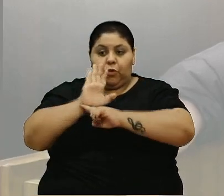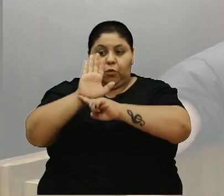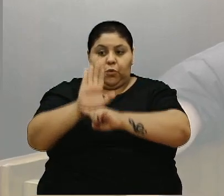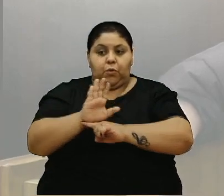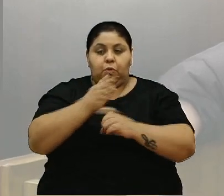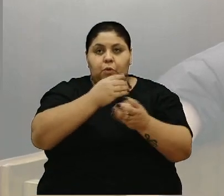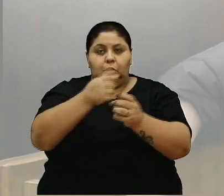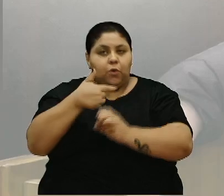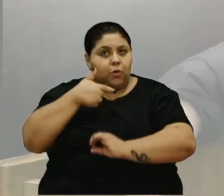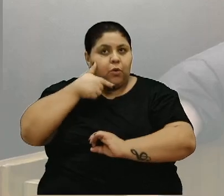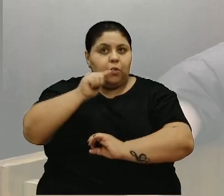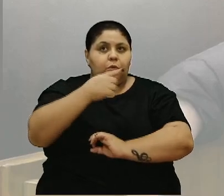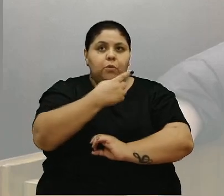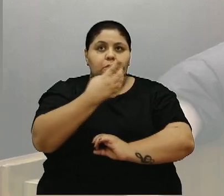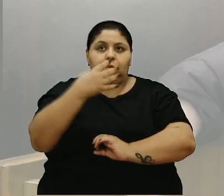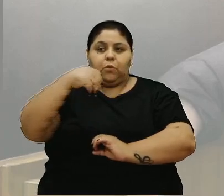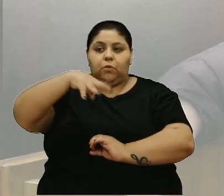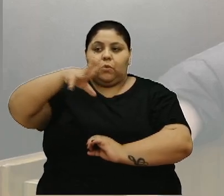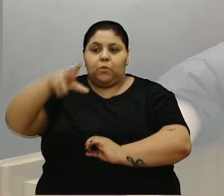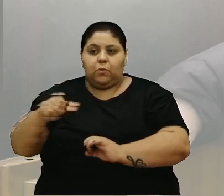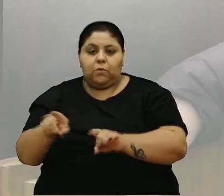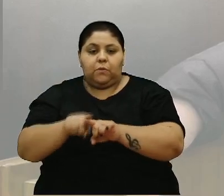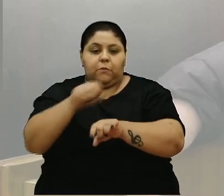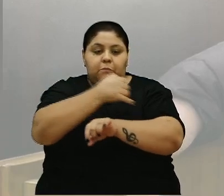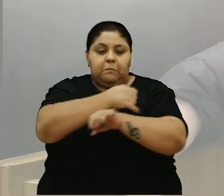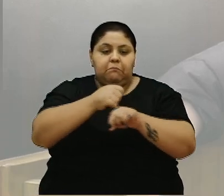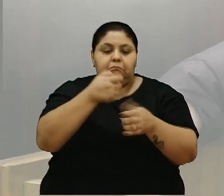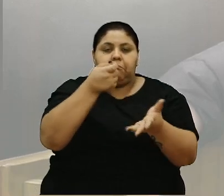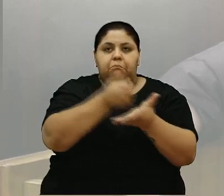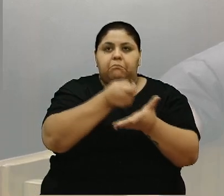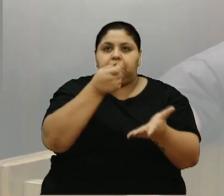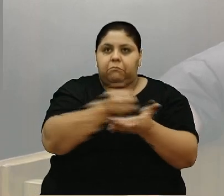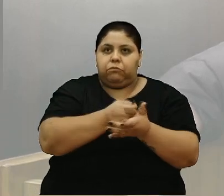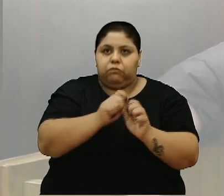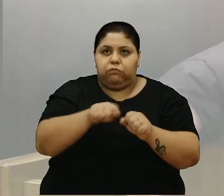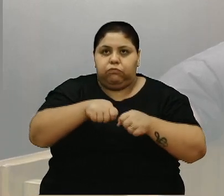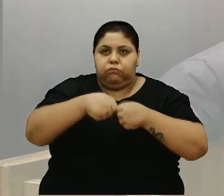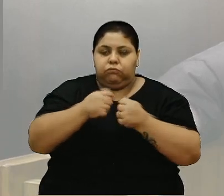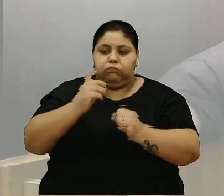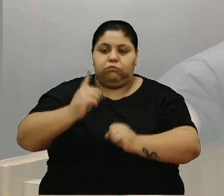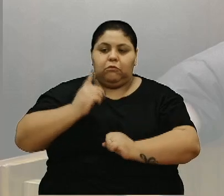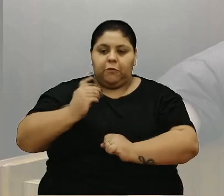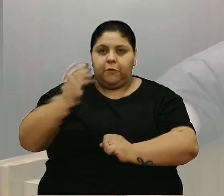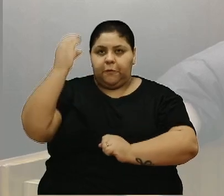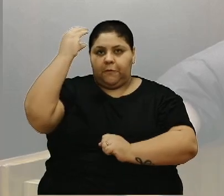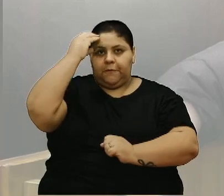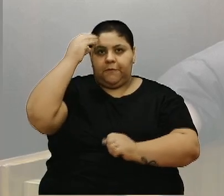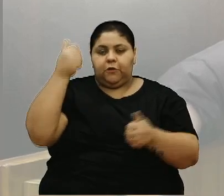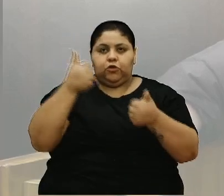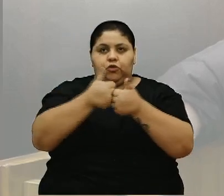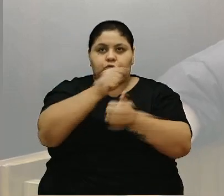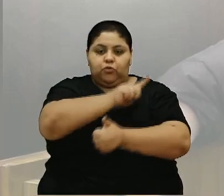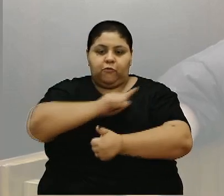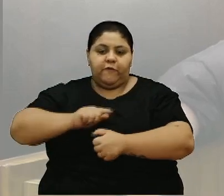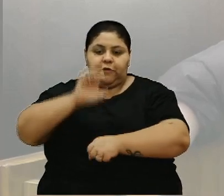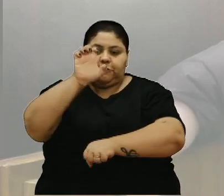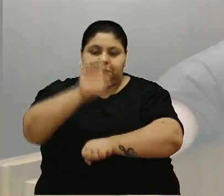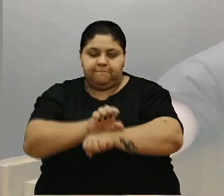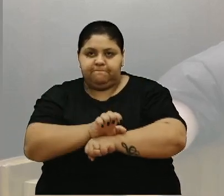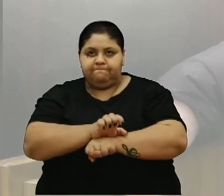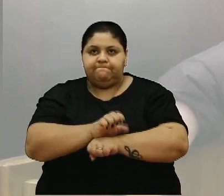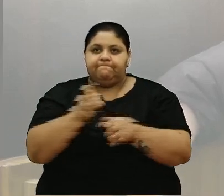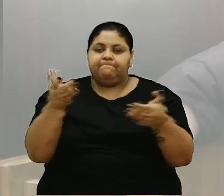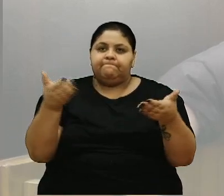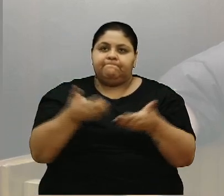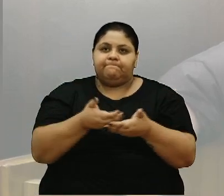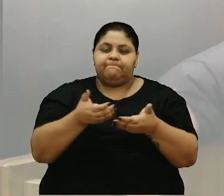dessa conquista desses 14 milhões também passaram pelas cobranças e pela defesa do deputado Burgo junto ao governo do Estado. Então, fica aqui